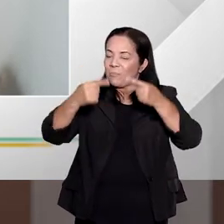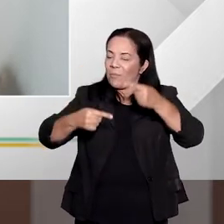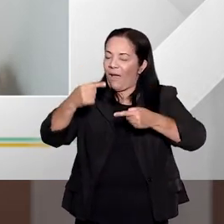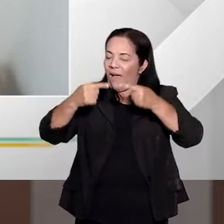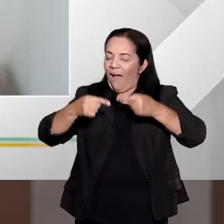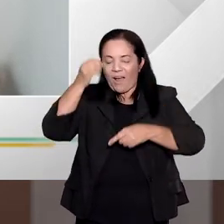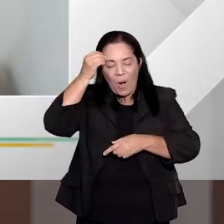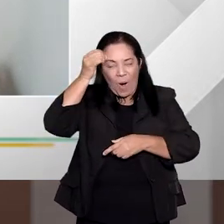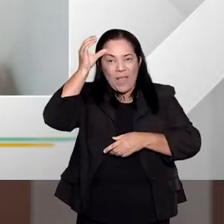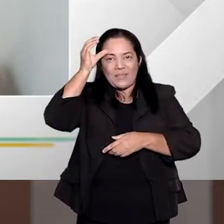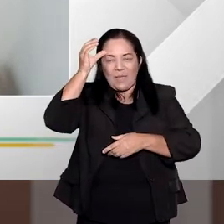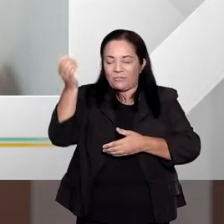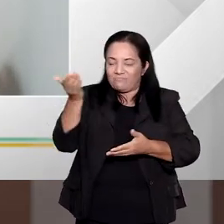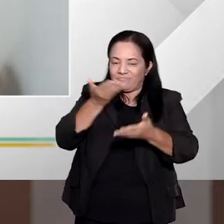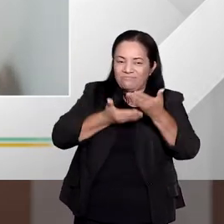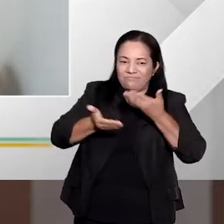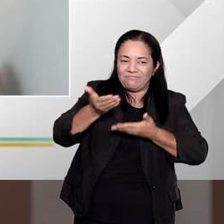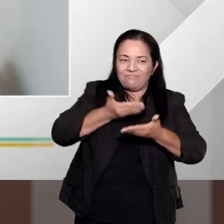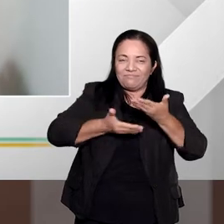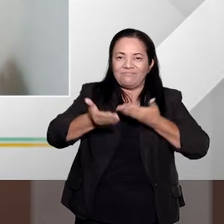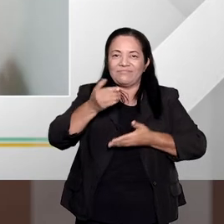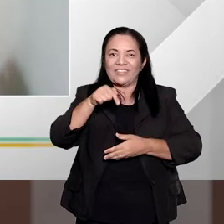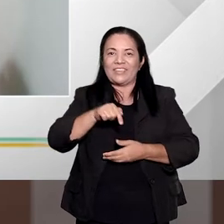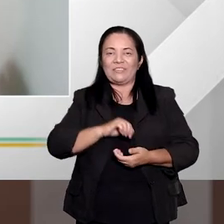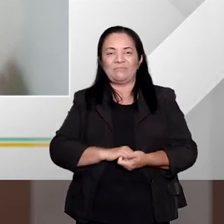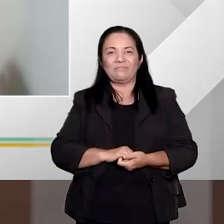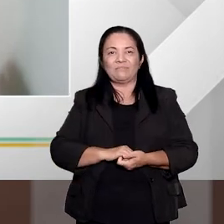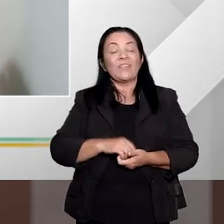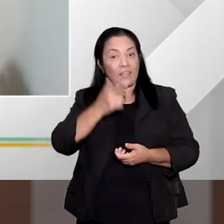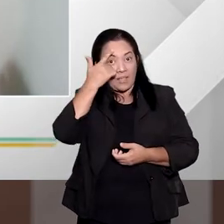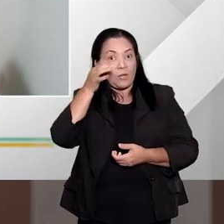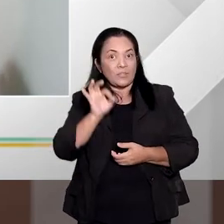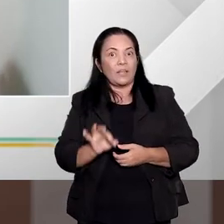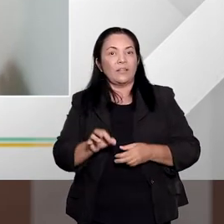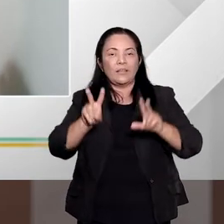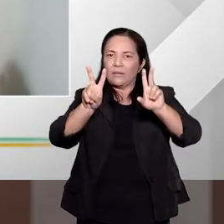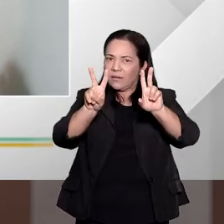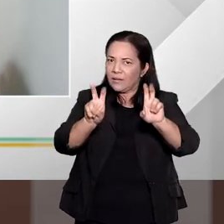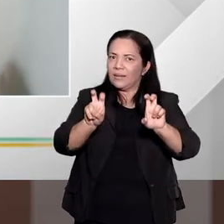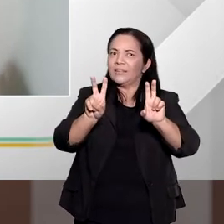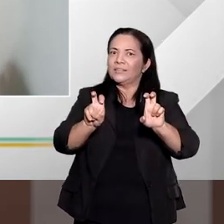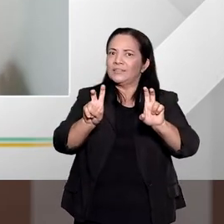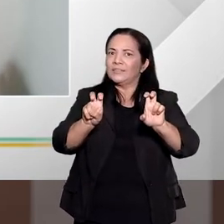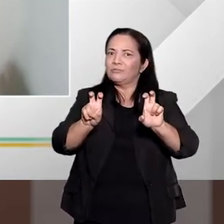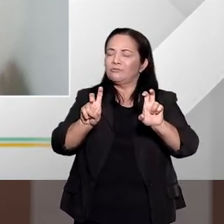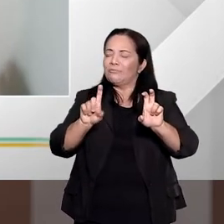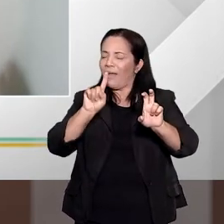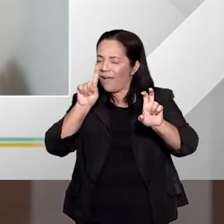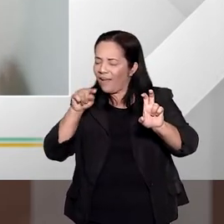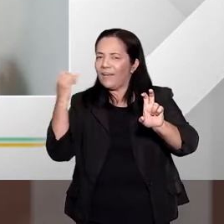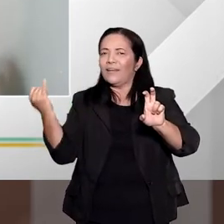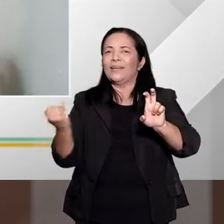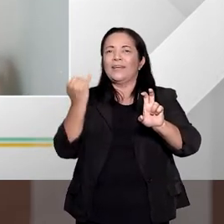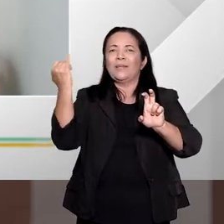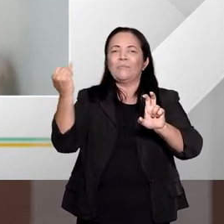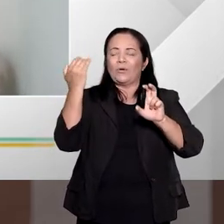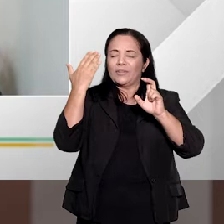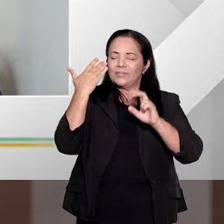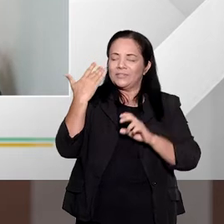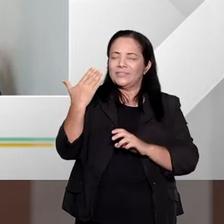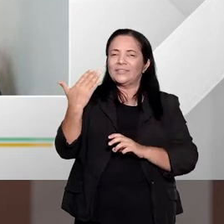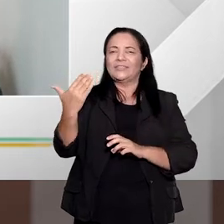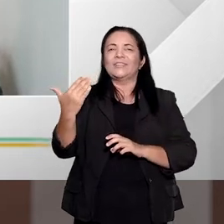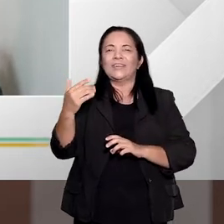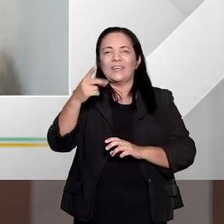de conhecimentos e ideias do Entender Direito. E com certeza esse assunto aí tão instigante vai ser bem